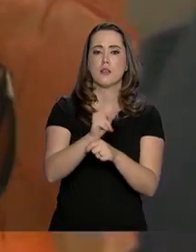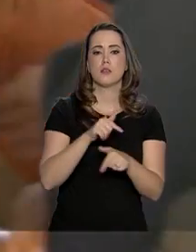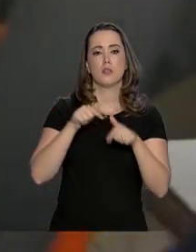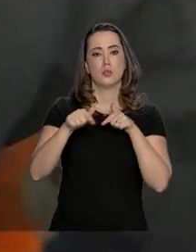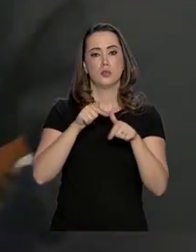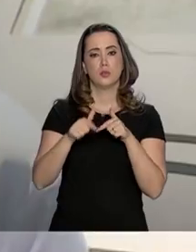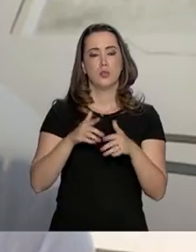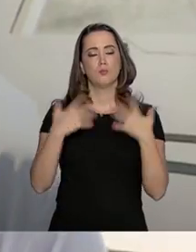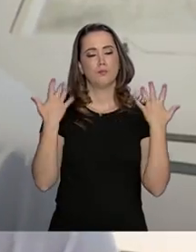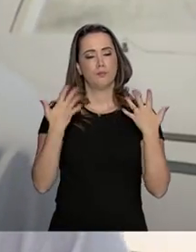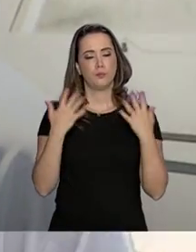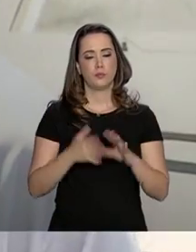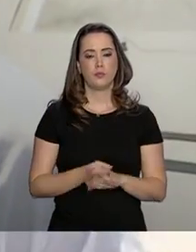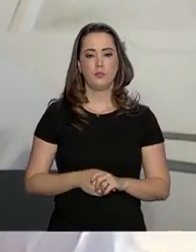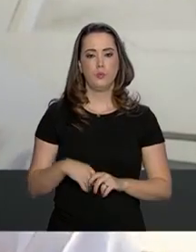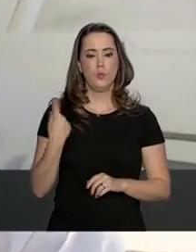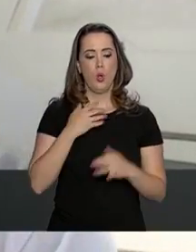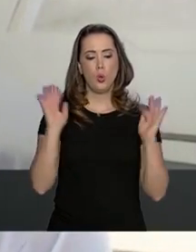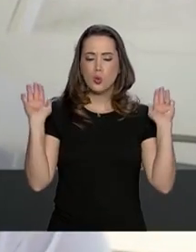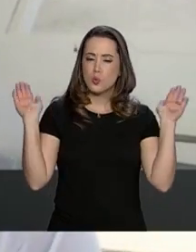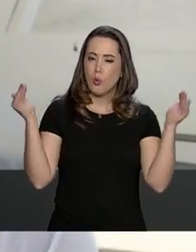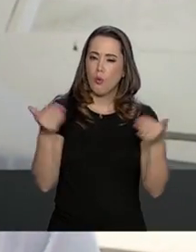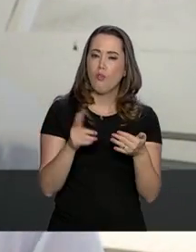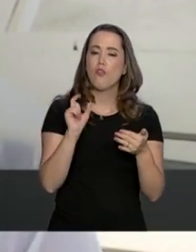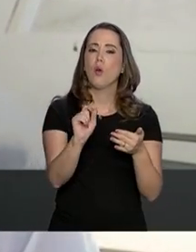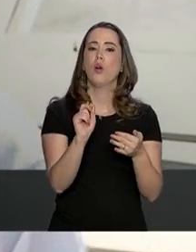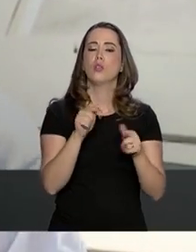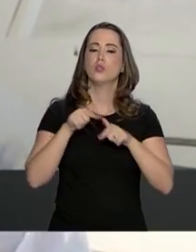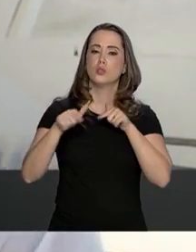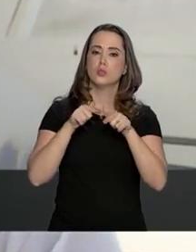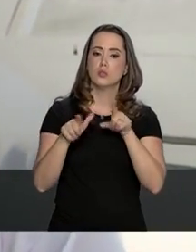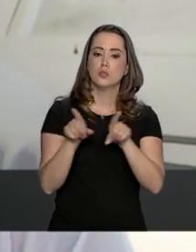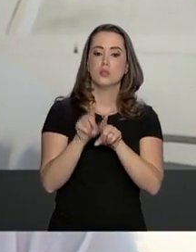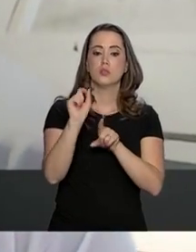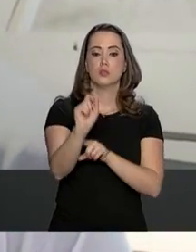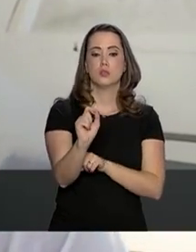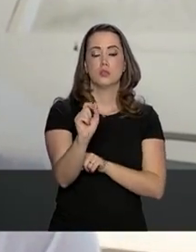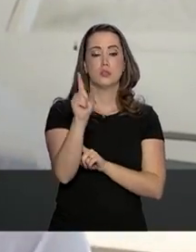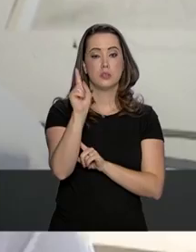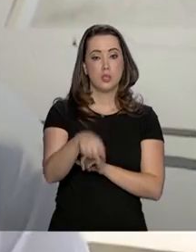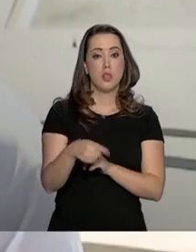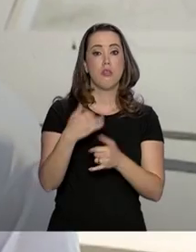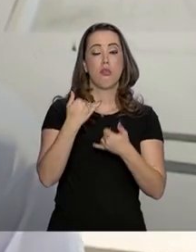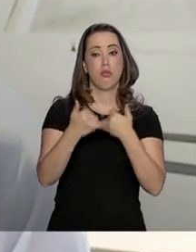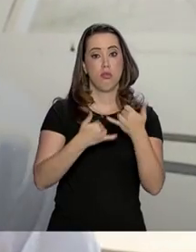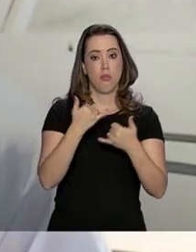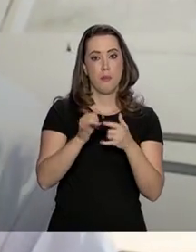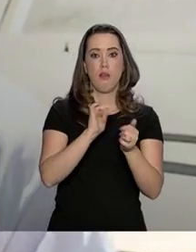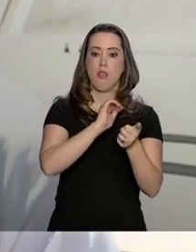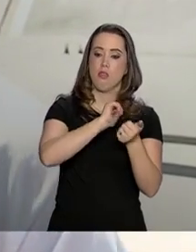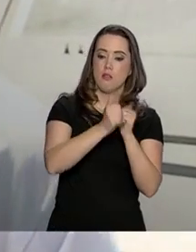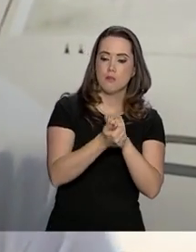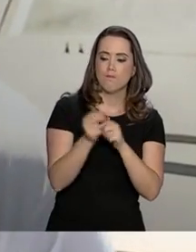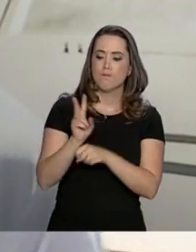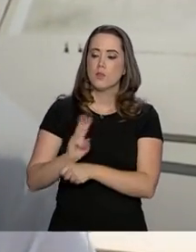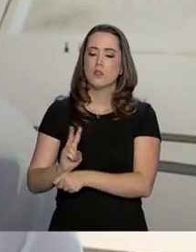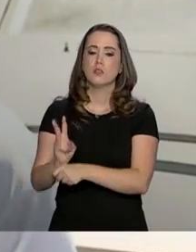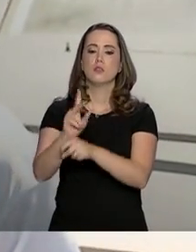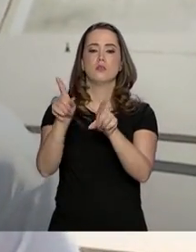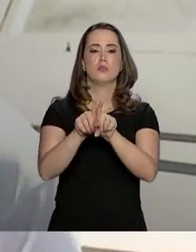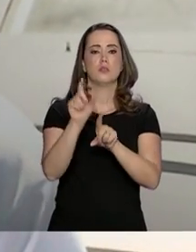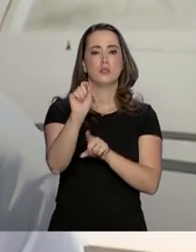operação verão. Nós focamos as nossas equipes nessa atividade de esporte e recreio para que a gente possa inspecionar as